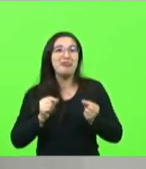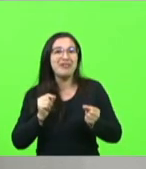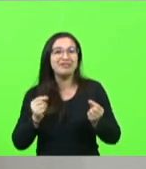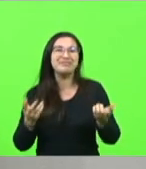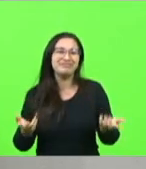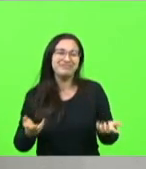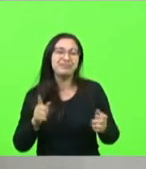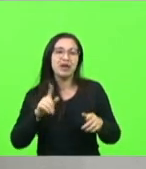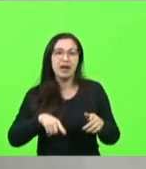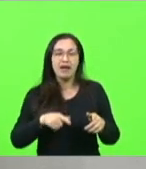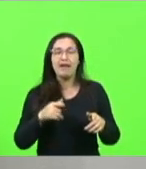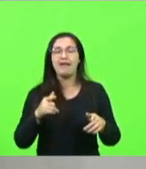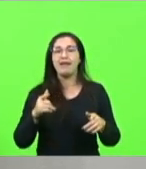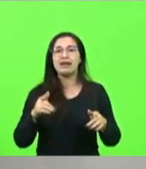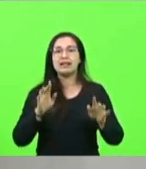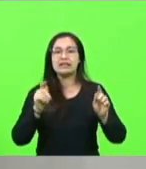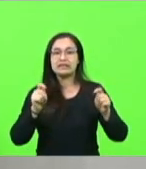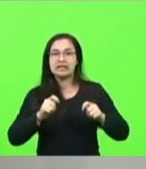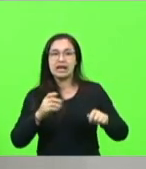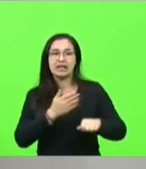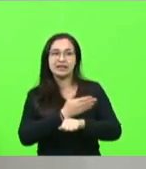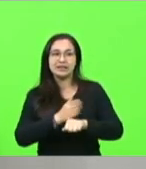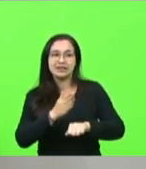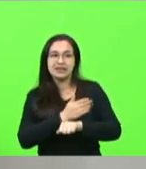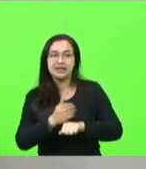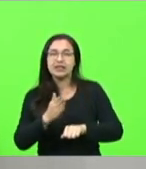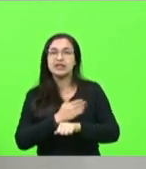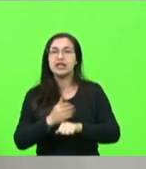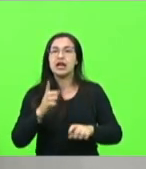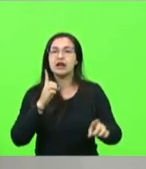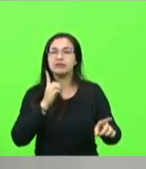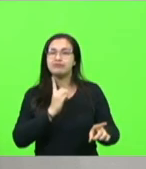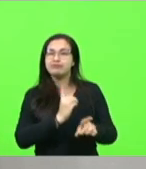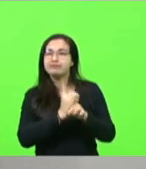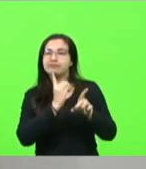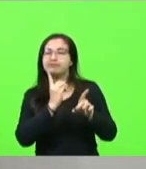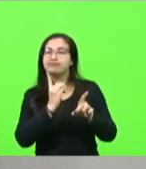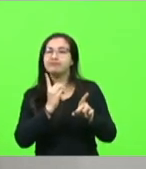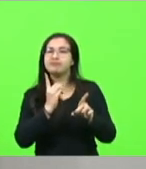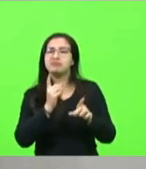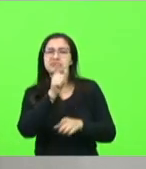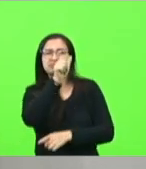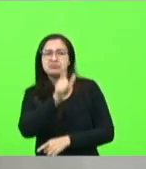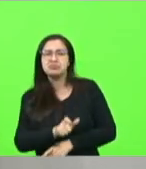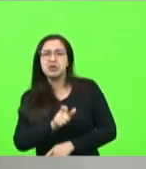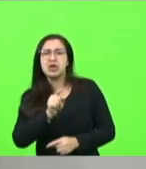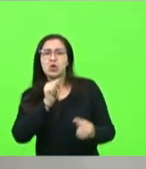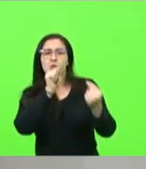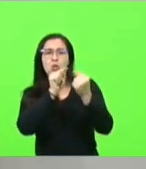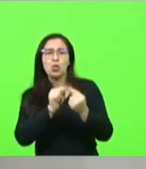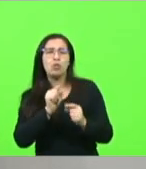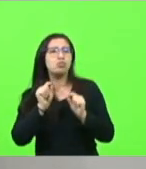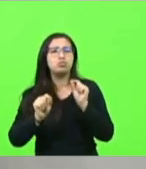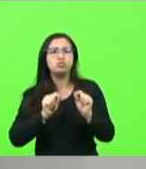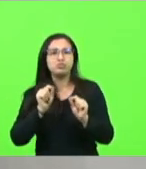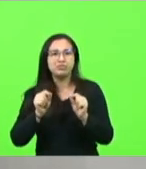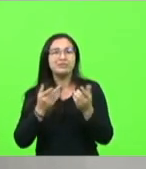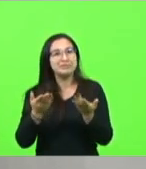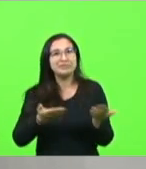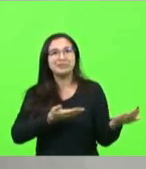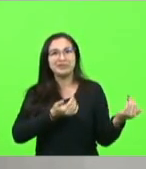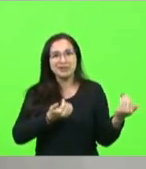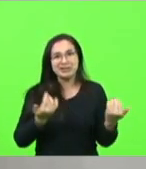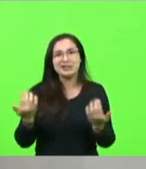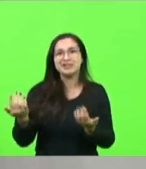espaço para treinar e verificar e identificar perfil desses jovens, adolescentes e jovens.